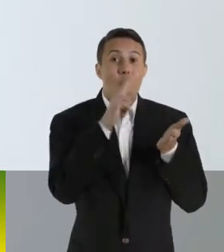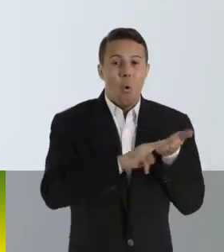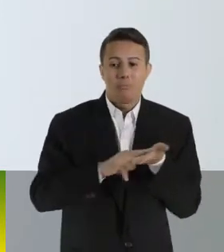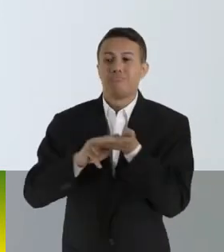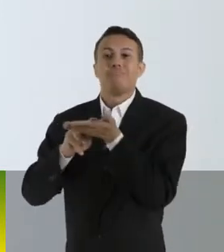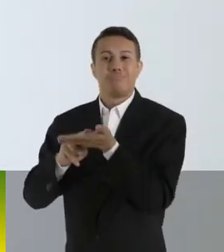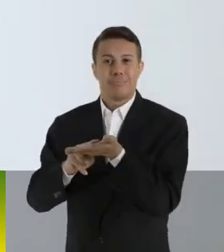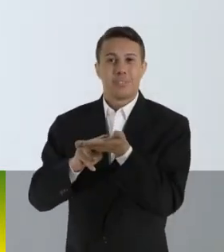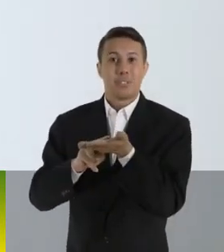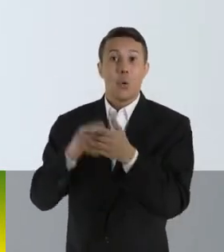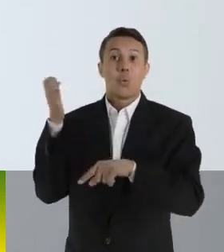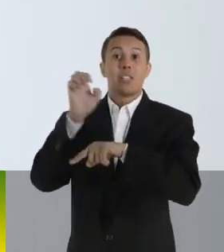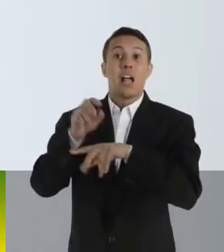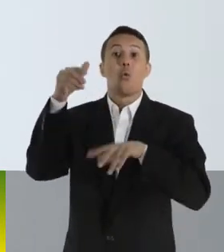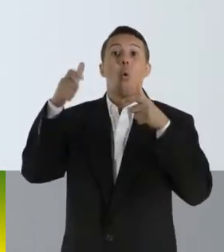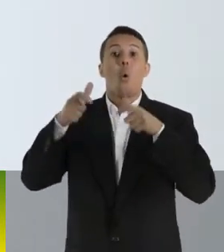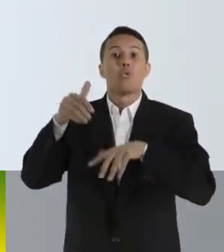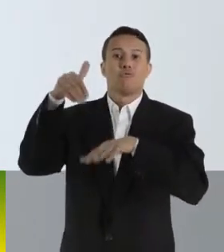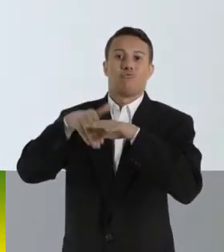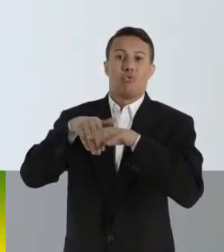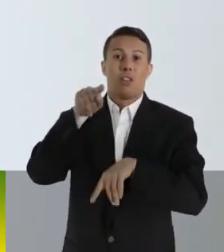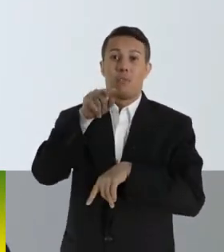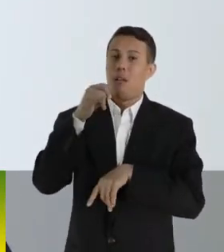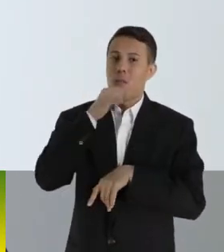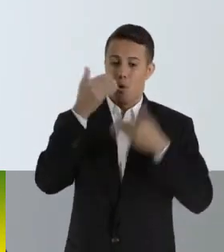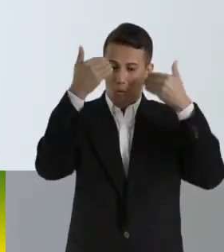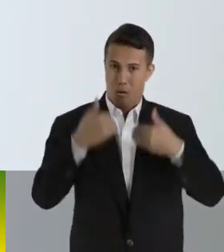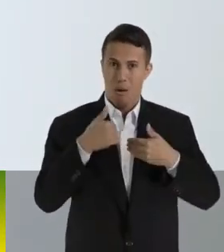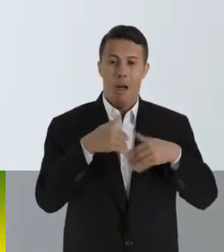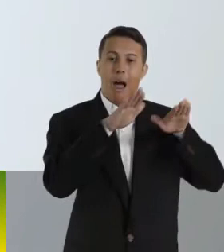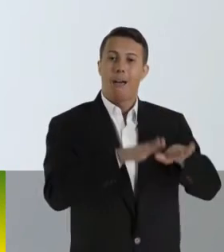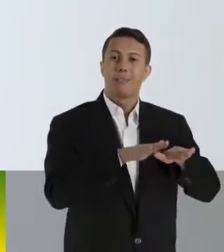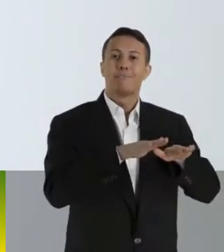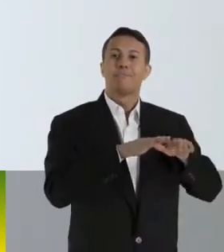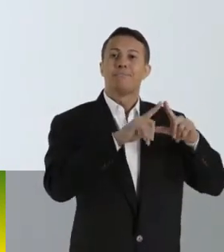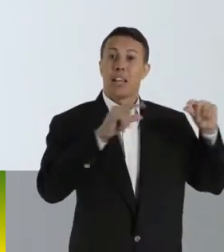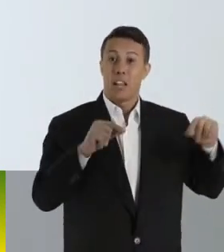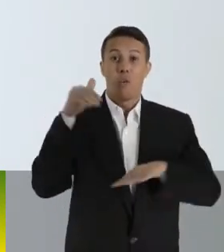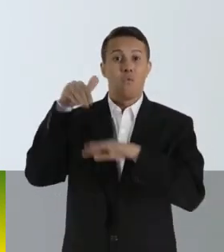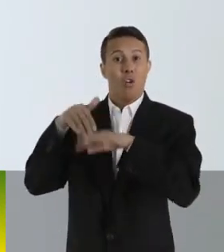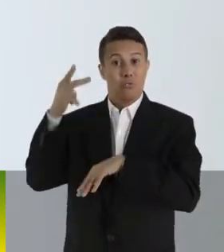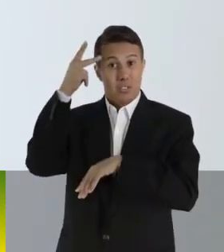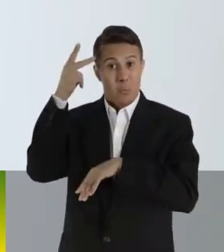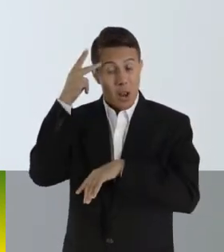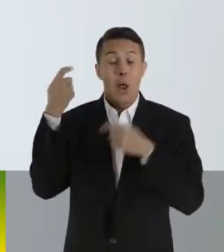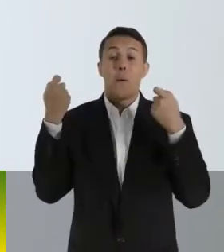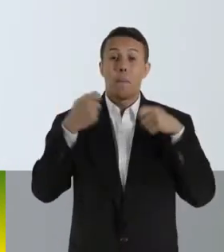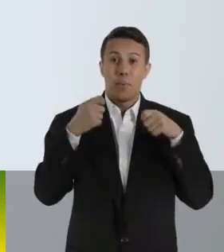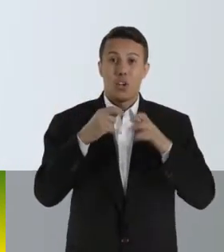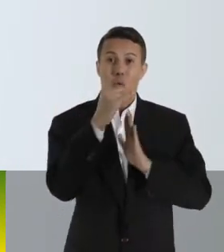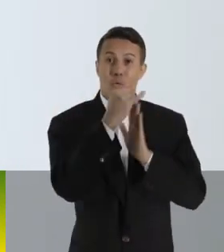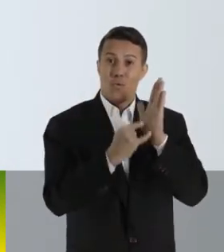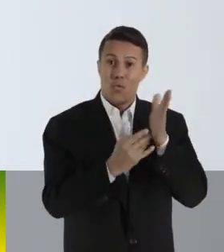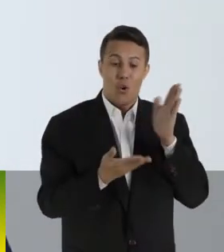e enviar para o estado onde você vota. Por exemplo, eu estou falando de Brasília, mas eu voto em São Paulo. Então eu teria que